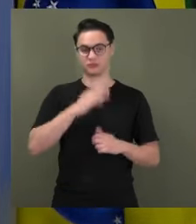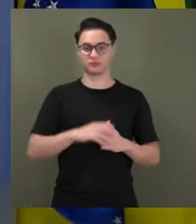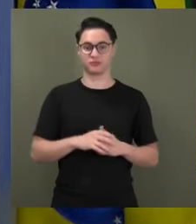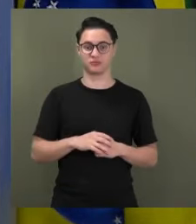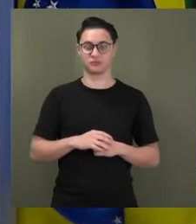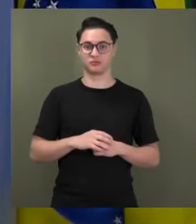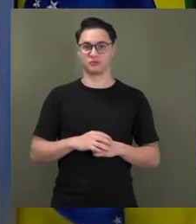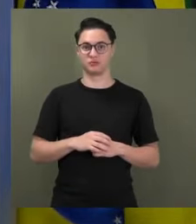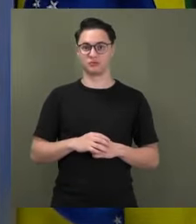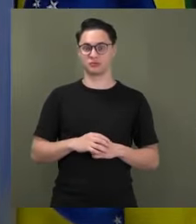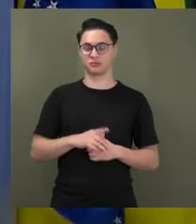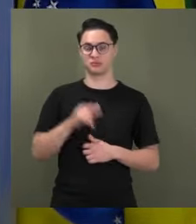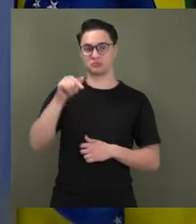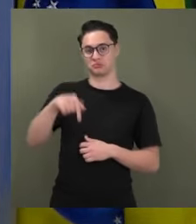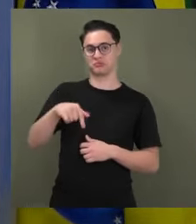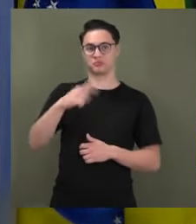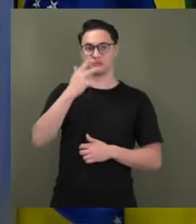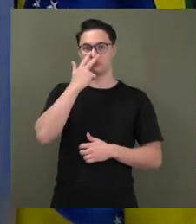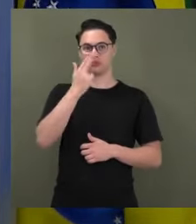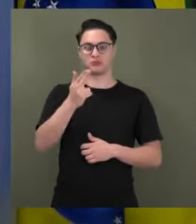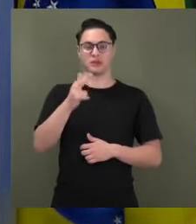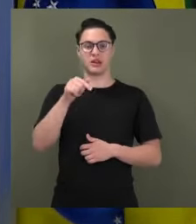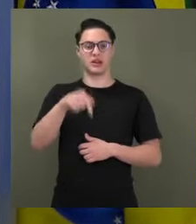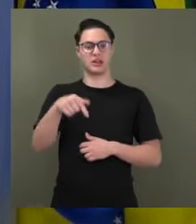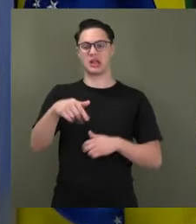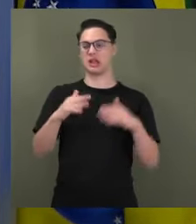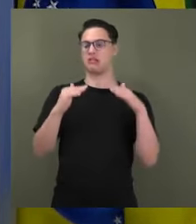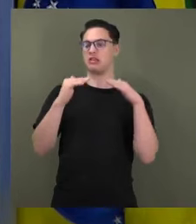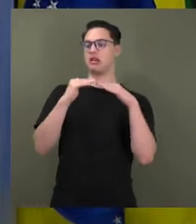Mas aqui virou uma casa da mãe Joana.